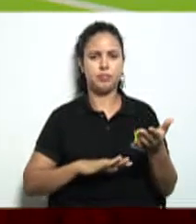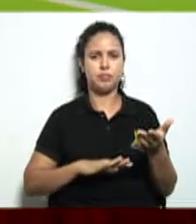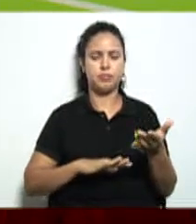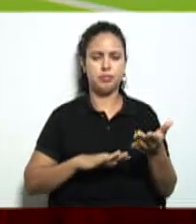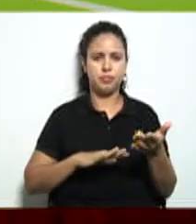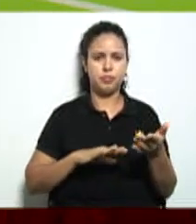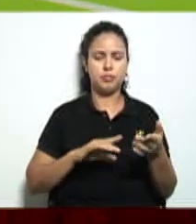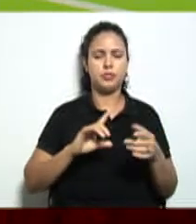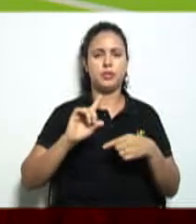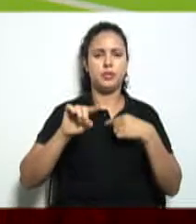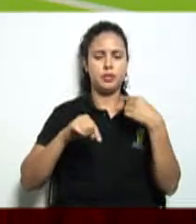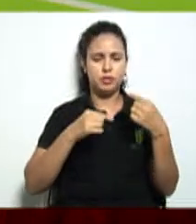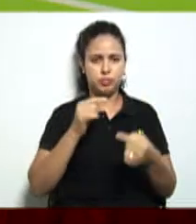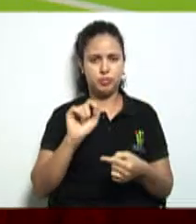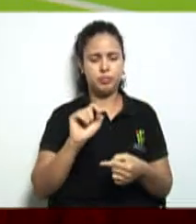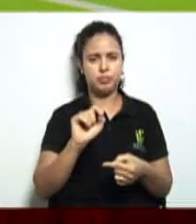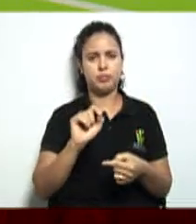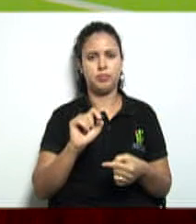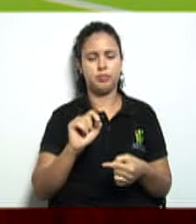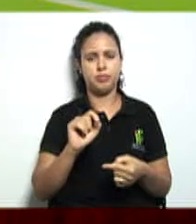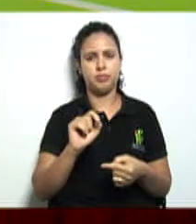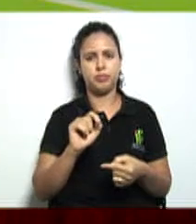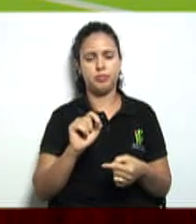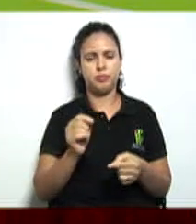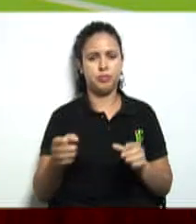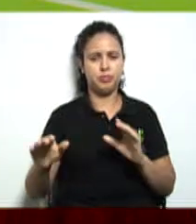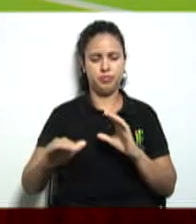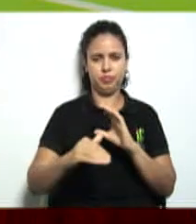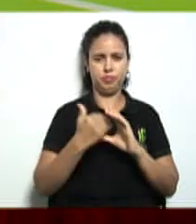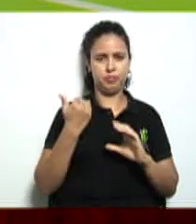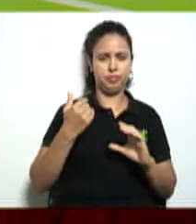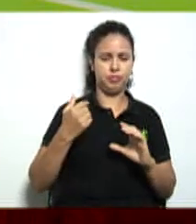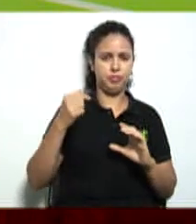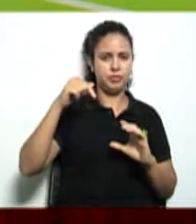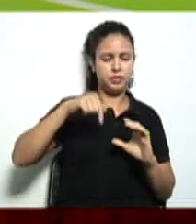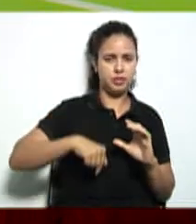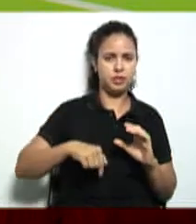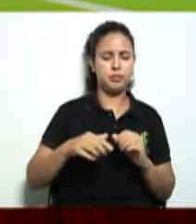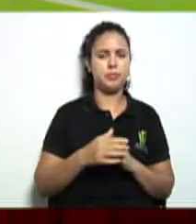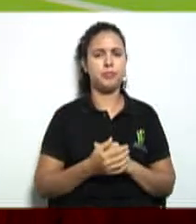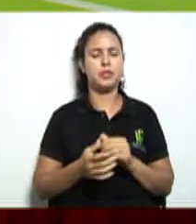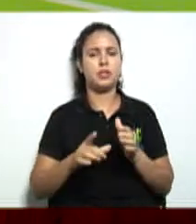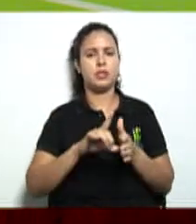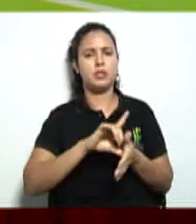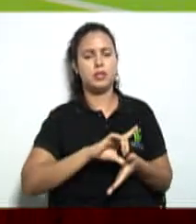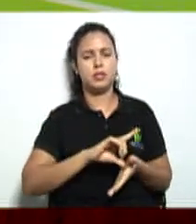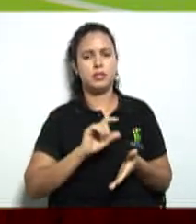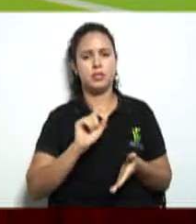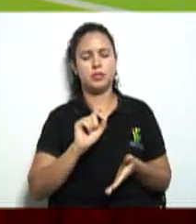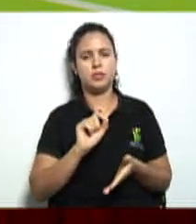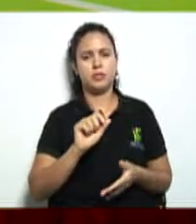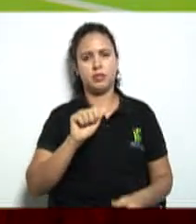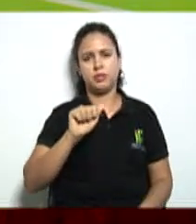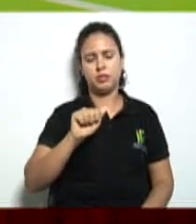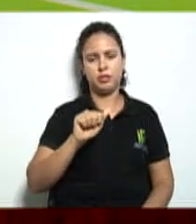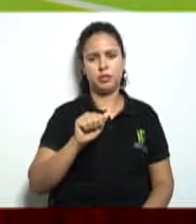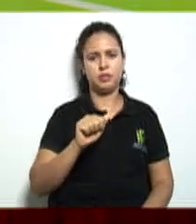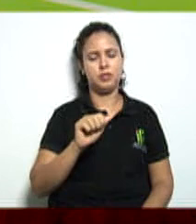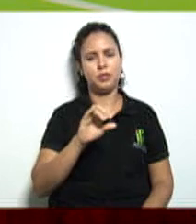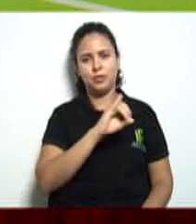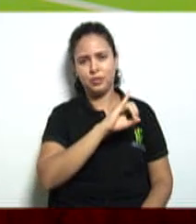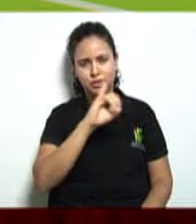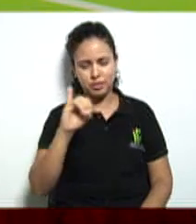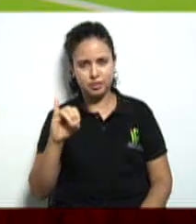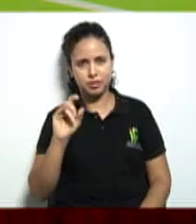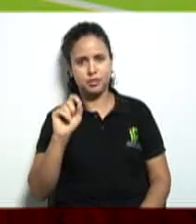posteriormente ela será entregue para a gente tá? mas antes da gente ir embora olha só não posso deixar de mandar um alô aqui para a escola Ruth